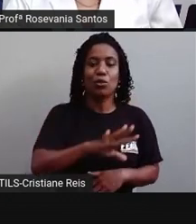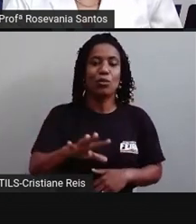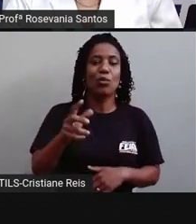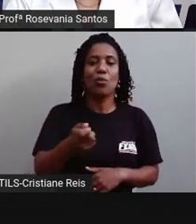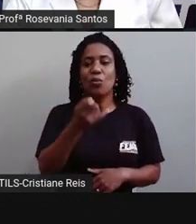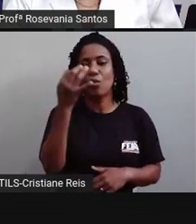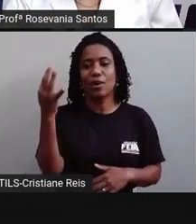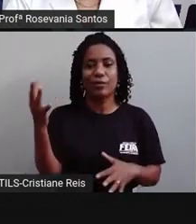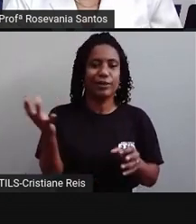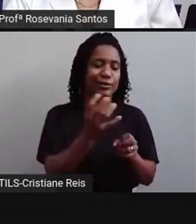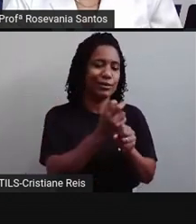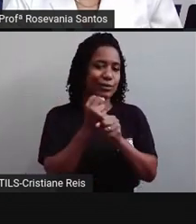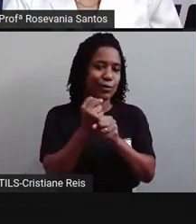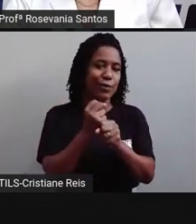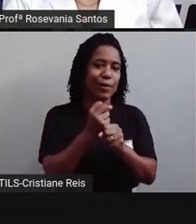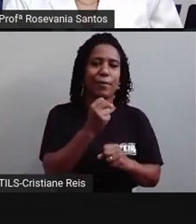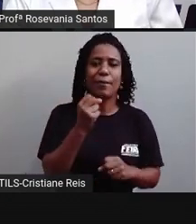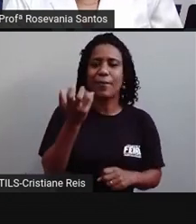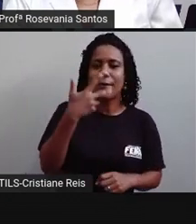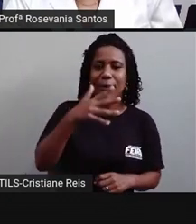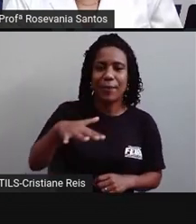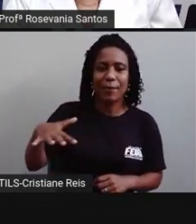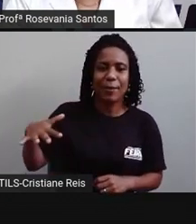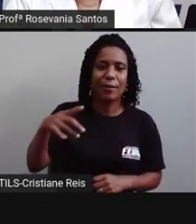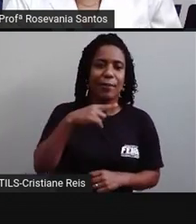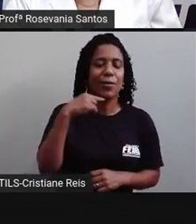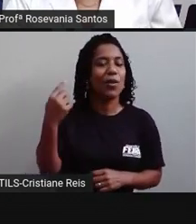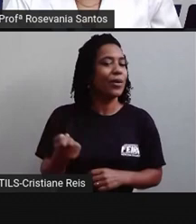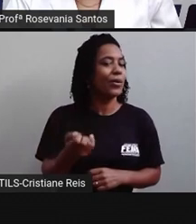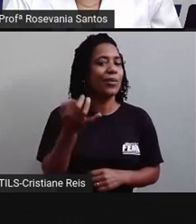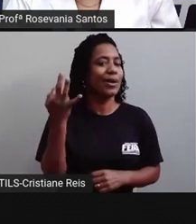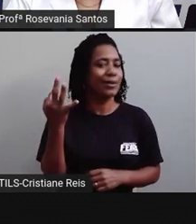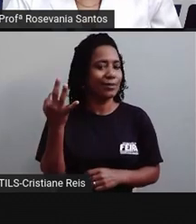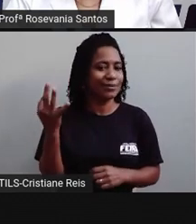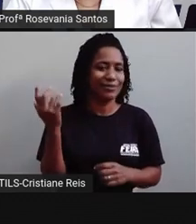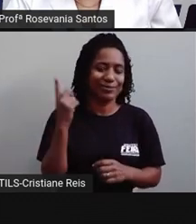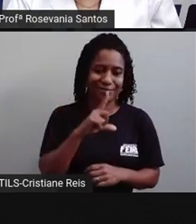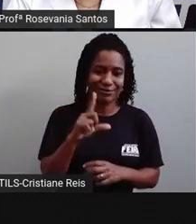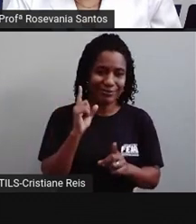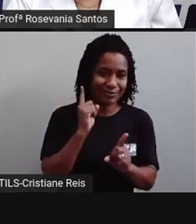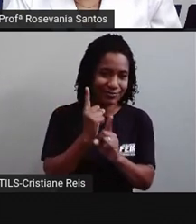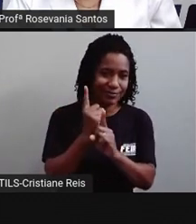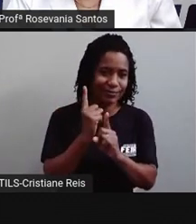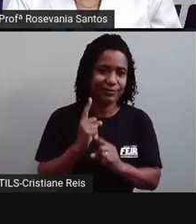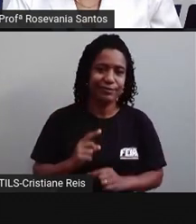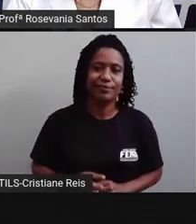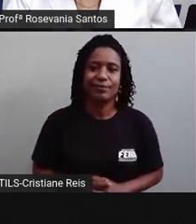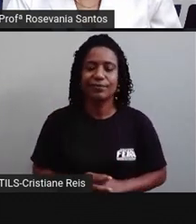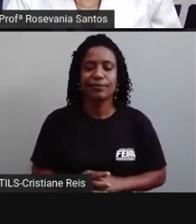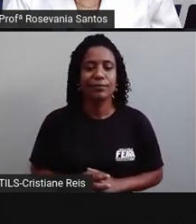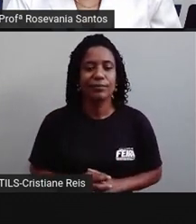mortalidade infantil, então, o número de crianças que morreram até o seu primeiro ano de vida.